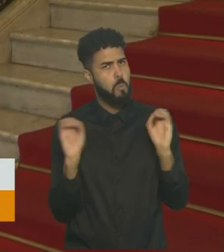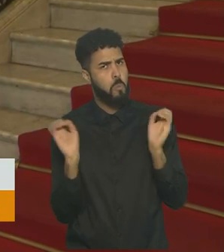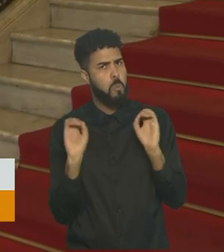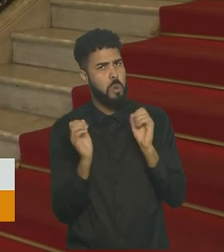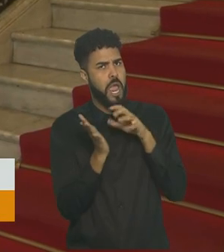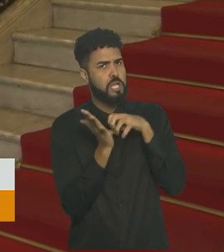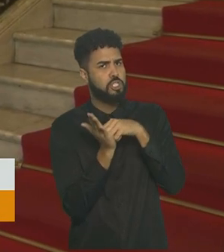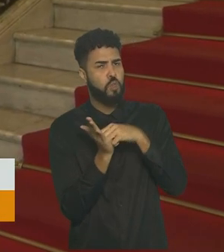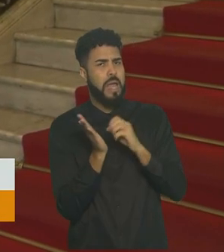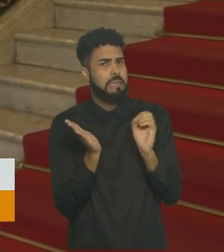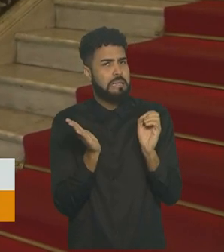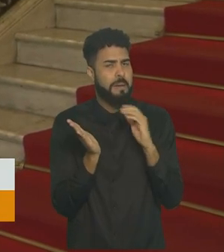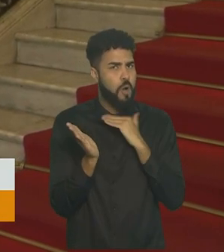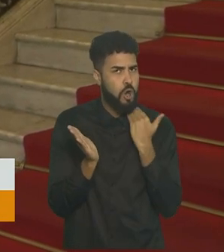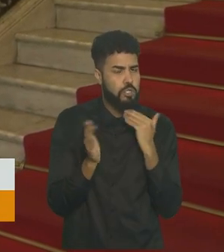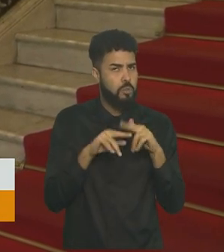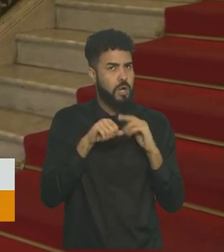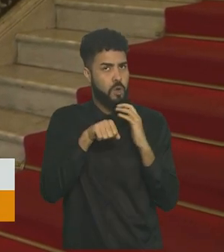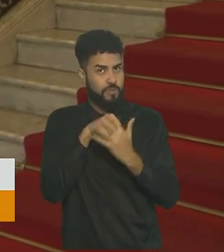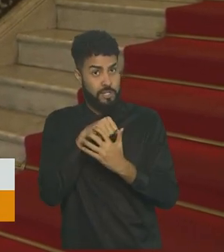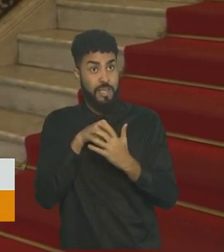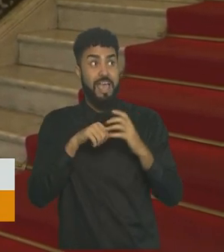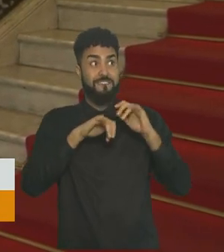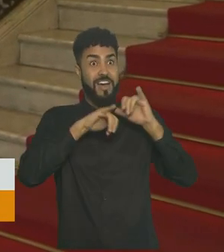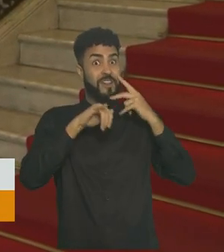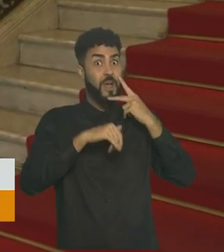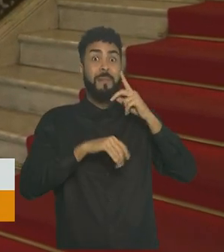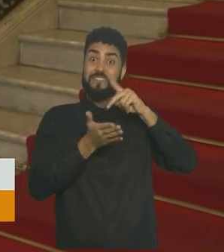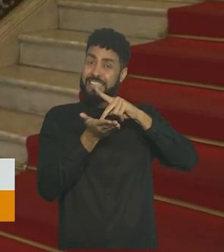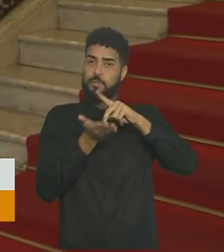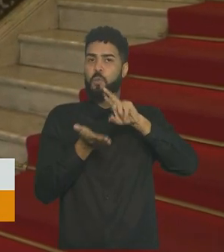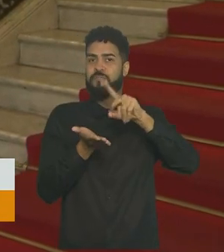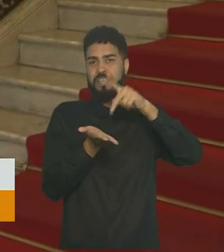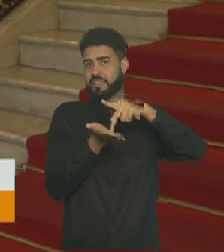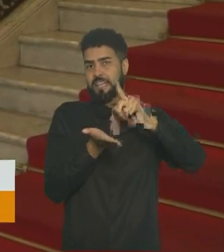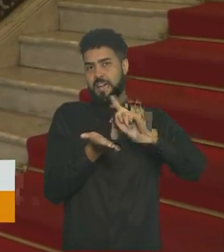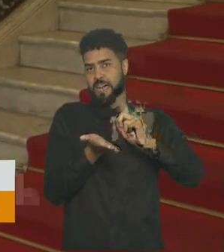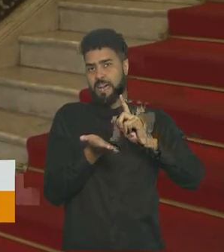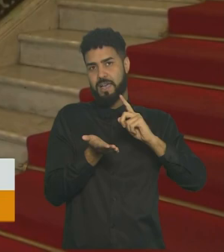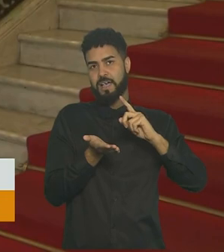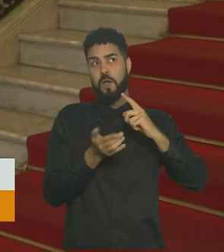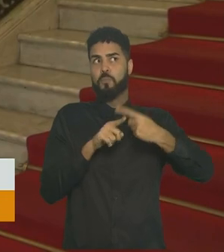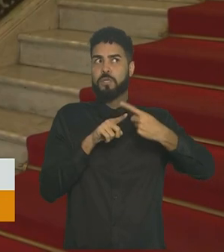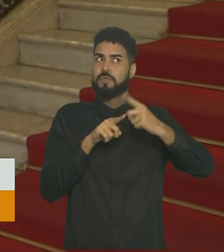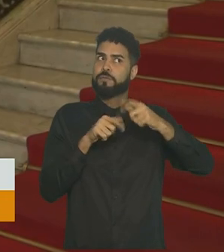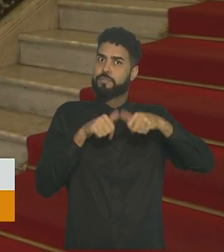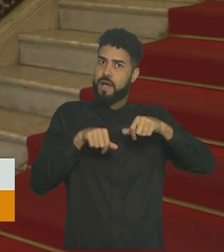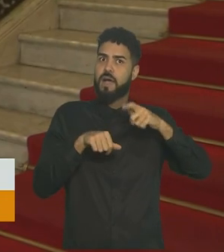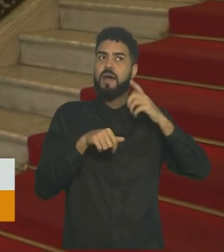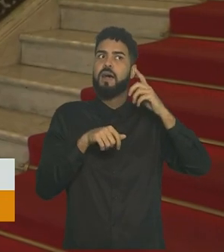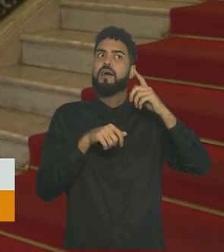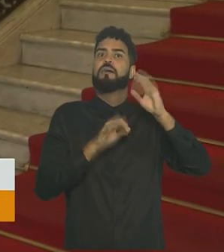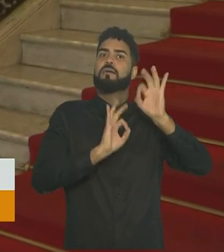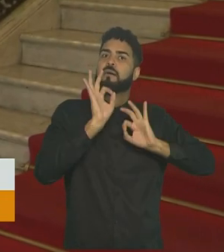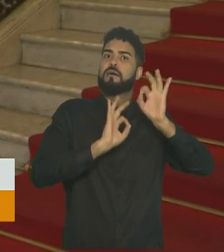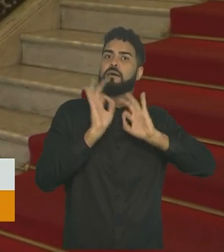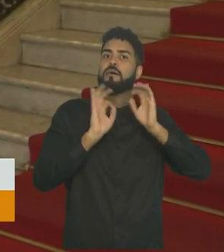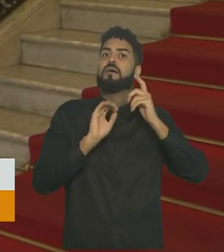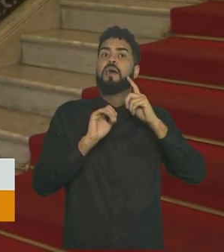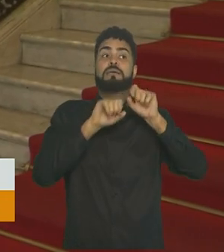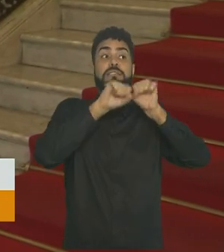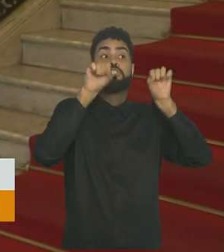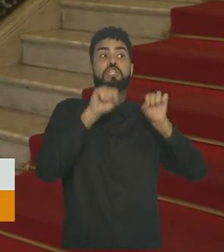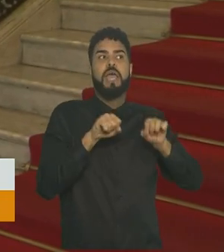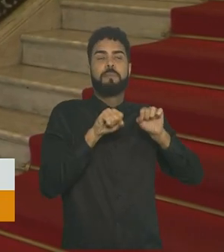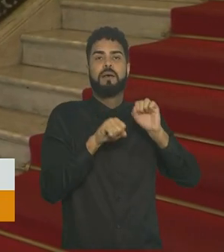tinha registrado nenhuma morte por conta da Covid. Mas a própria Secretaria Estadual de Saúde divulgou uma nota informando que aconteceu um